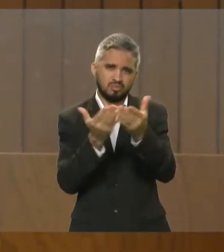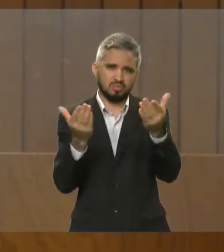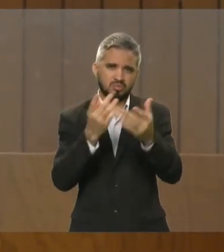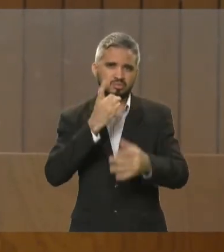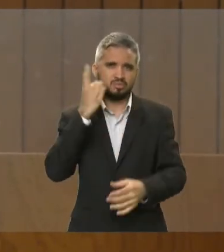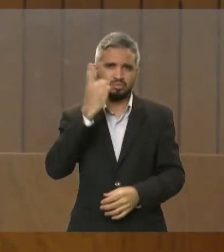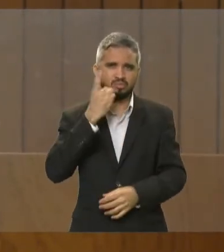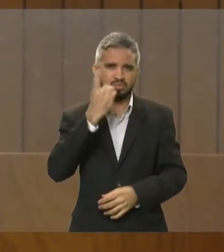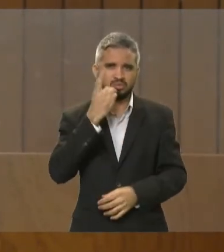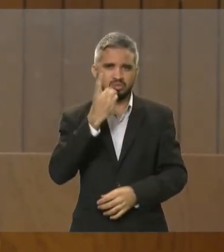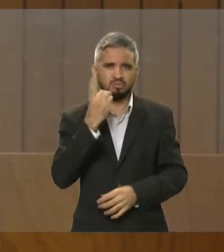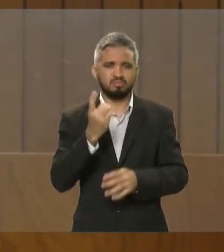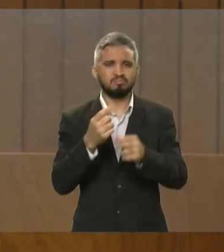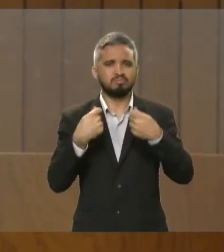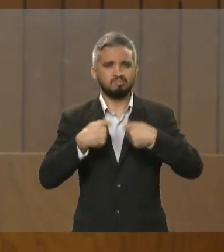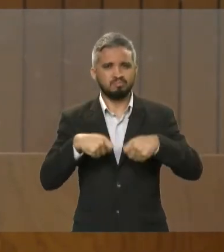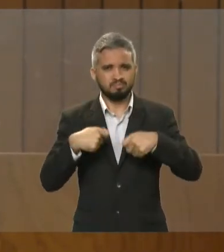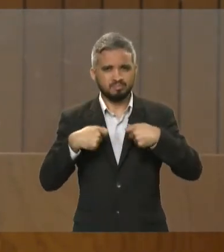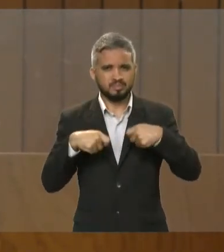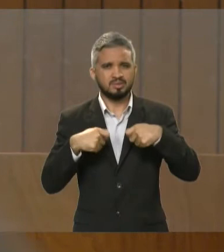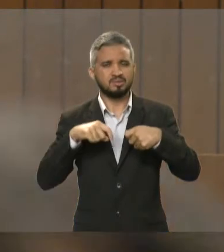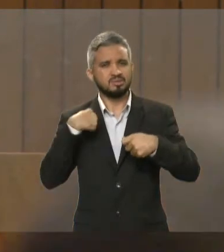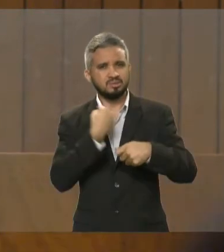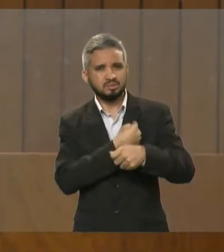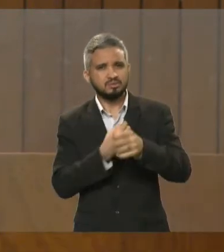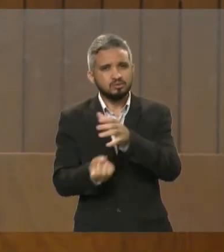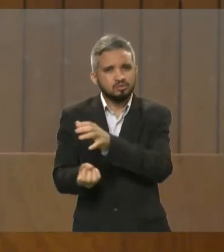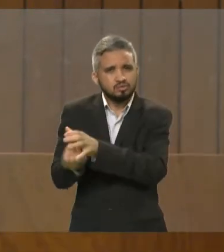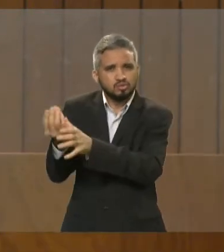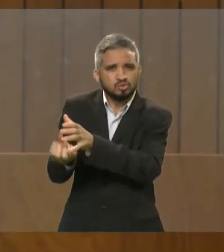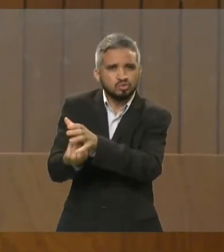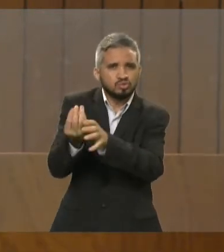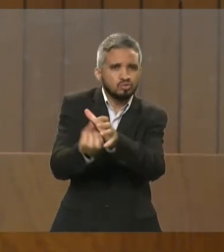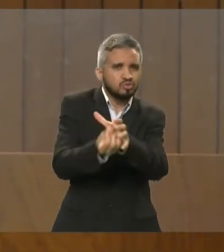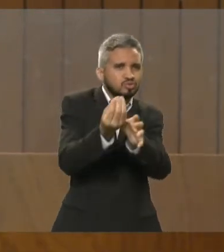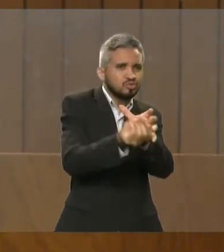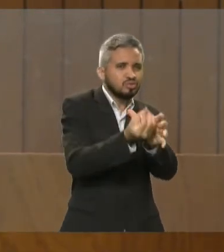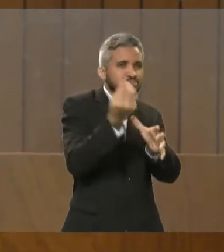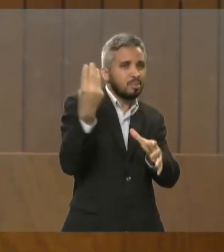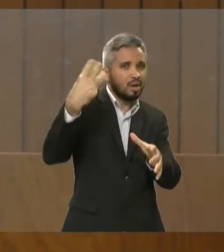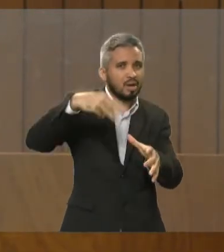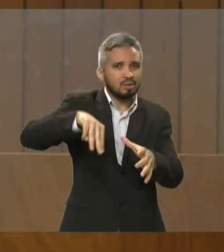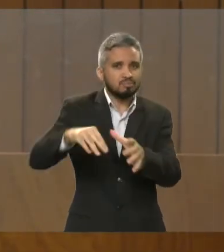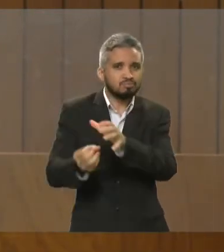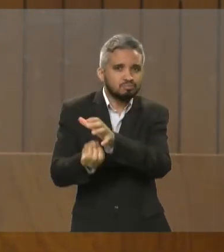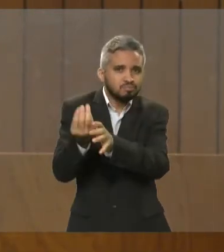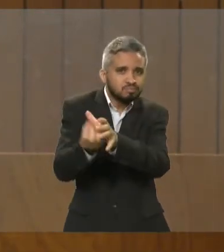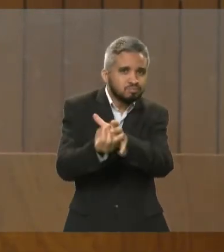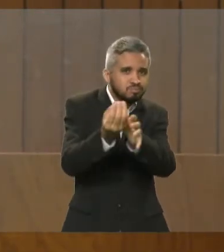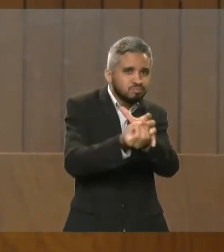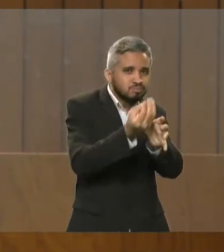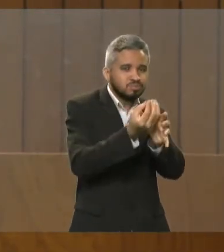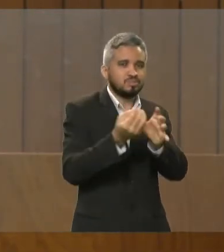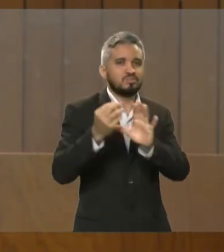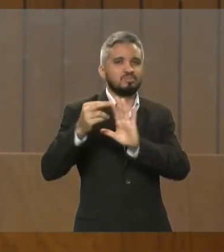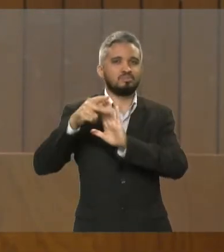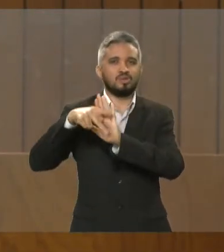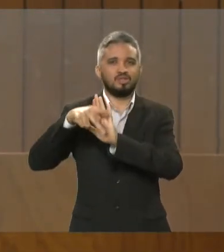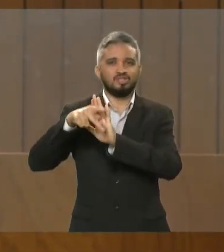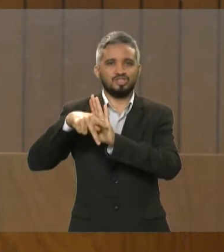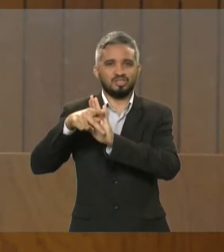ampliem essas ações em suas regiões, eu peço que façam em relação a esse projeto de